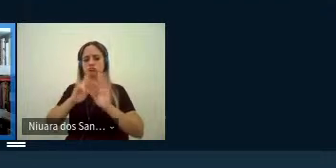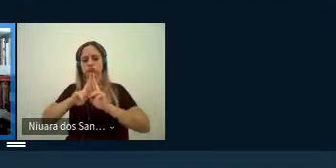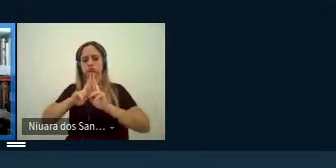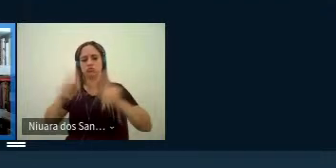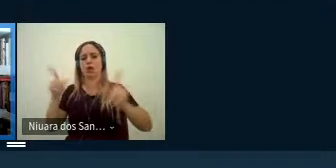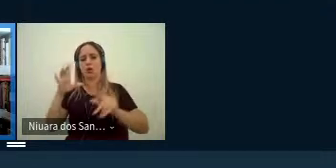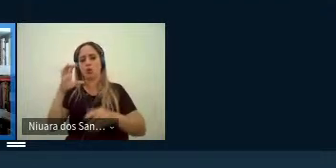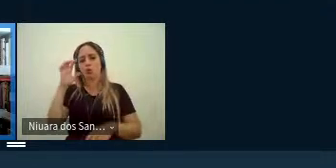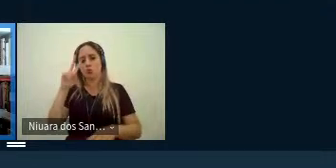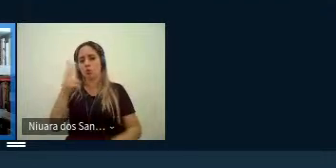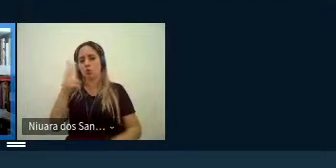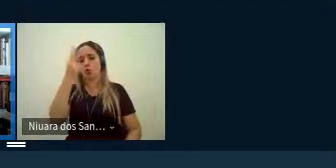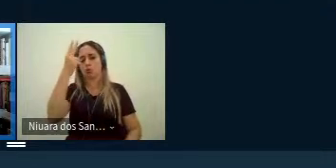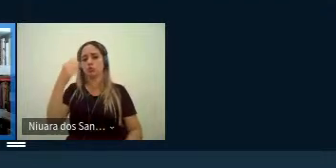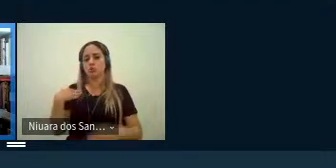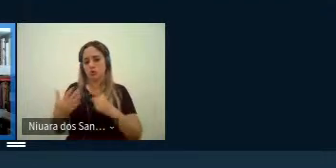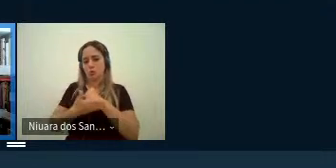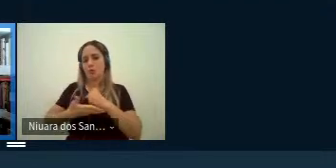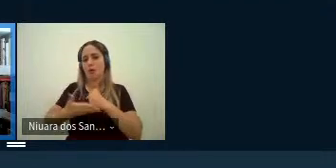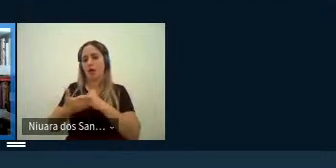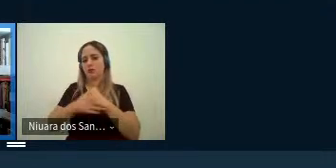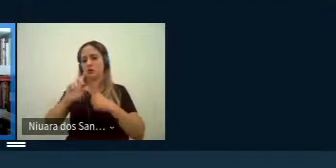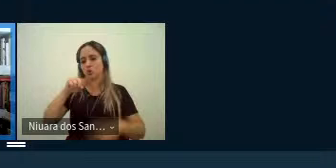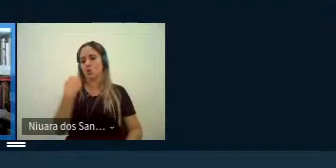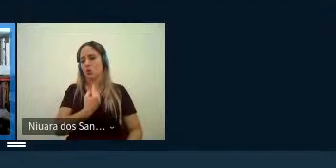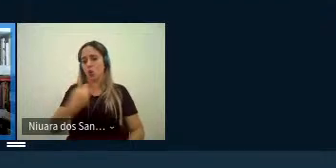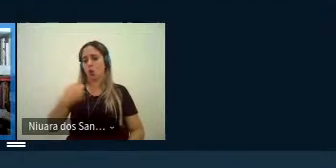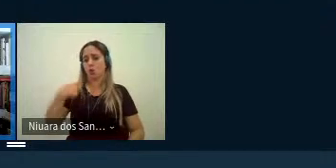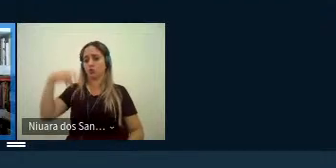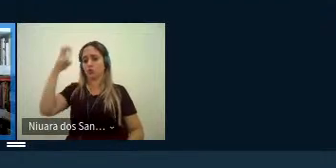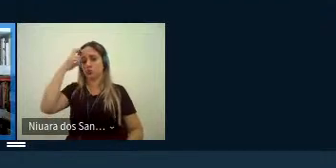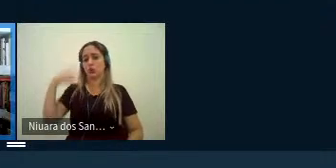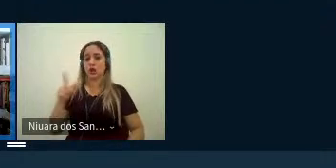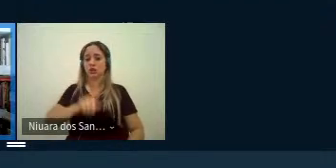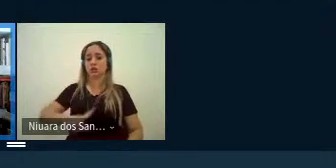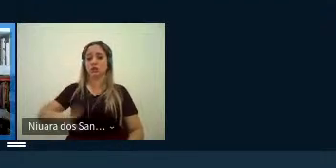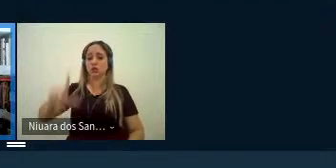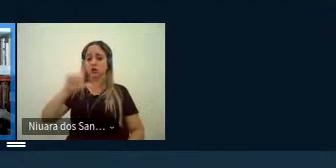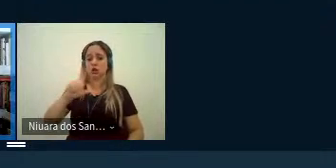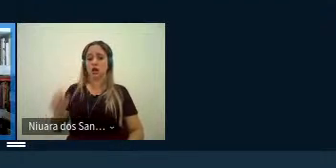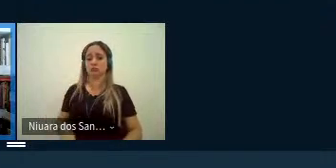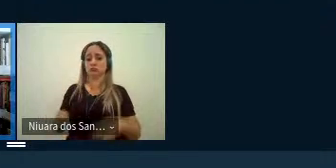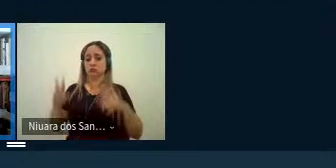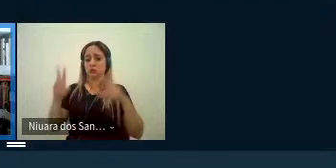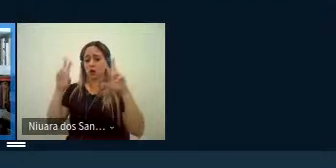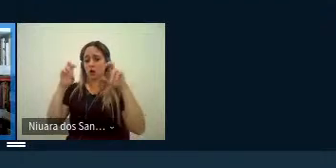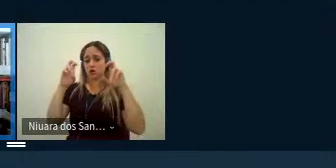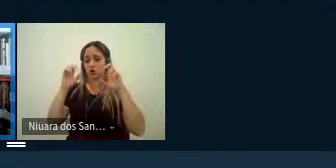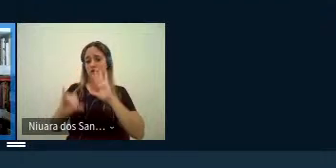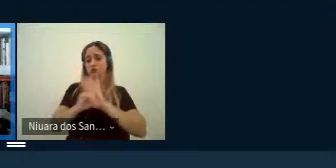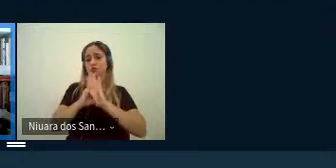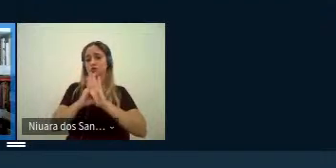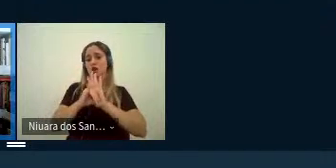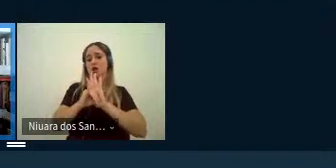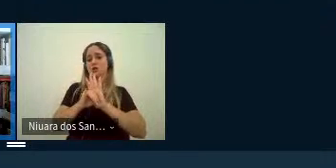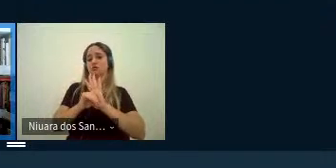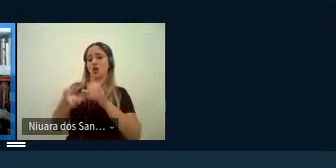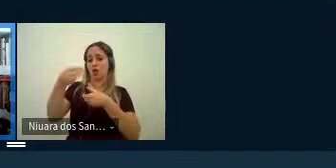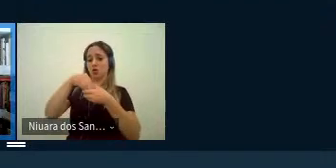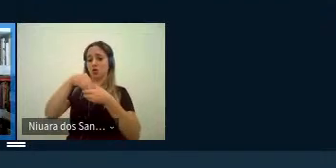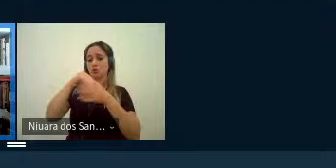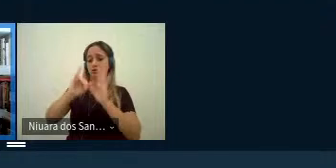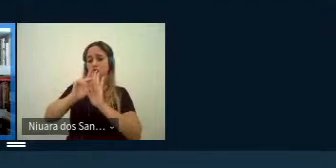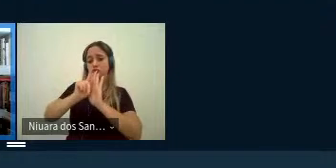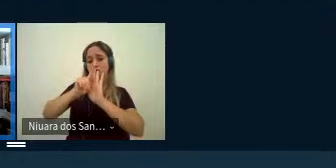que sustentam nossa cultura literária questões de identidade incluindo gênero tornaram-se um fator crucial em nossa